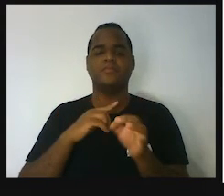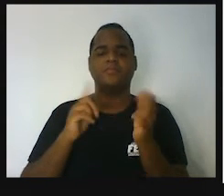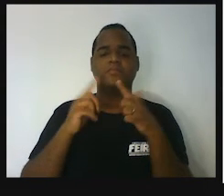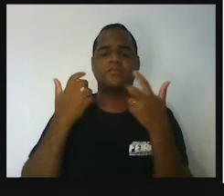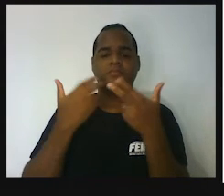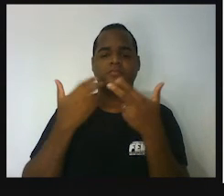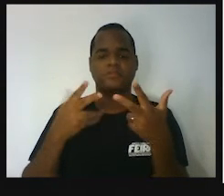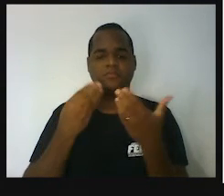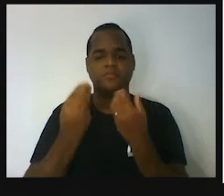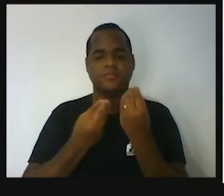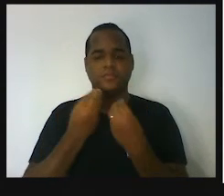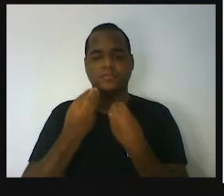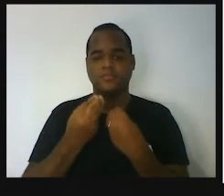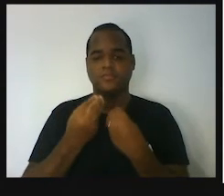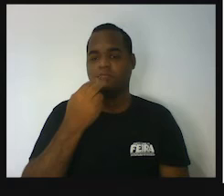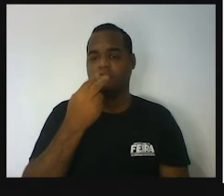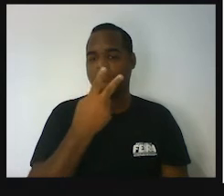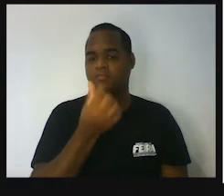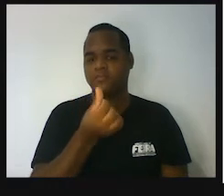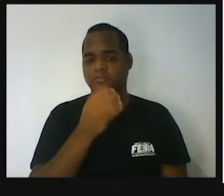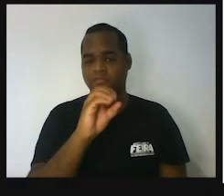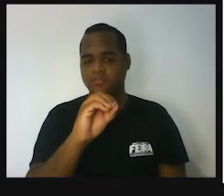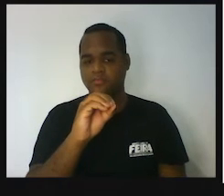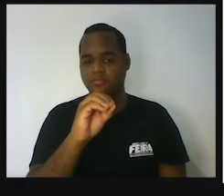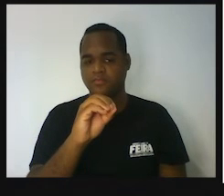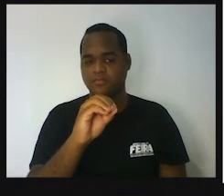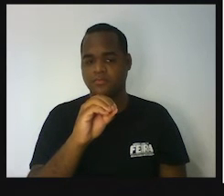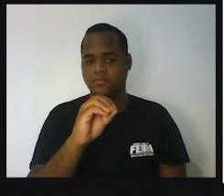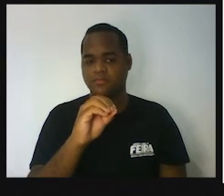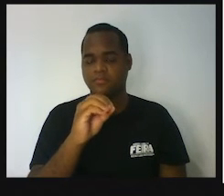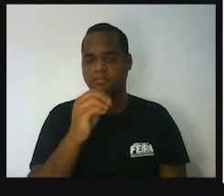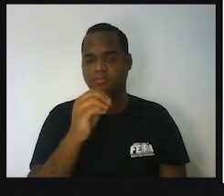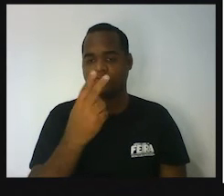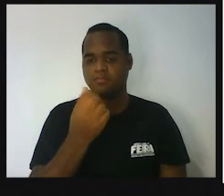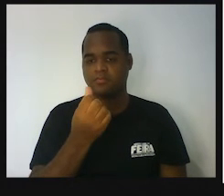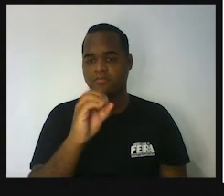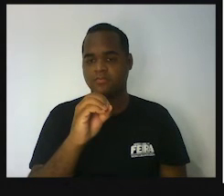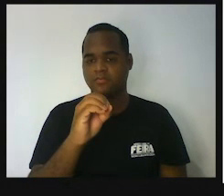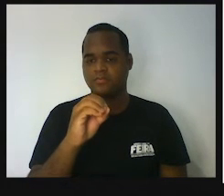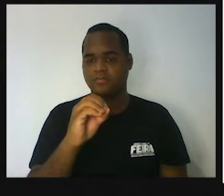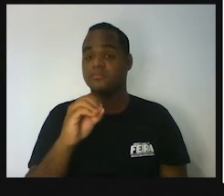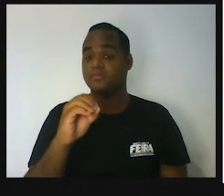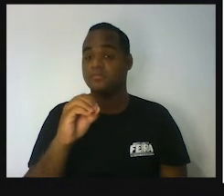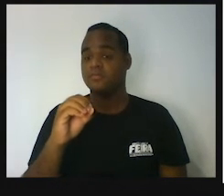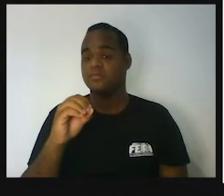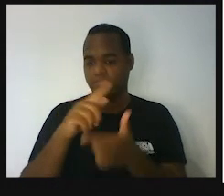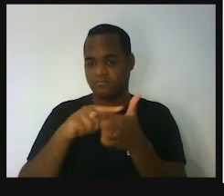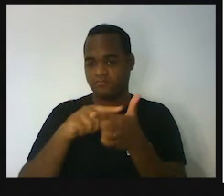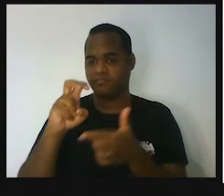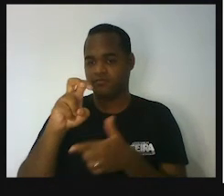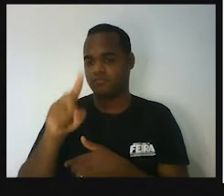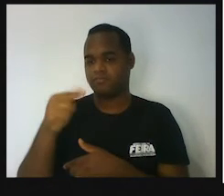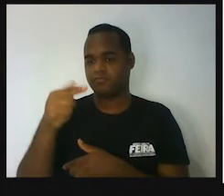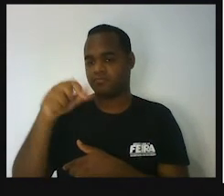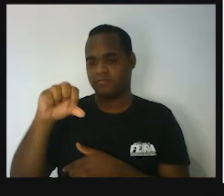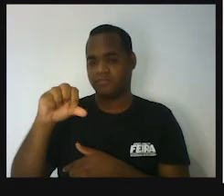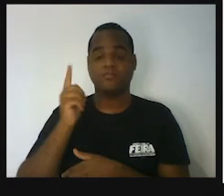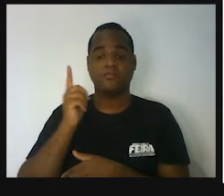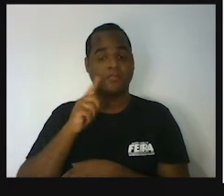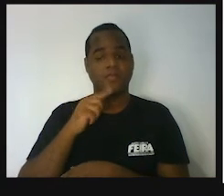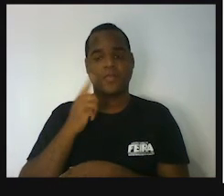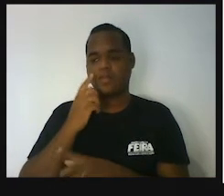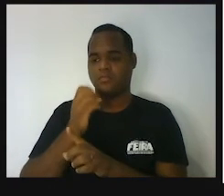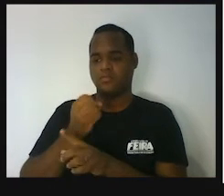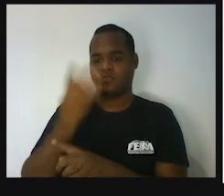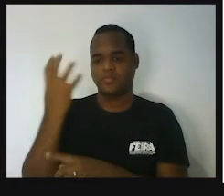só eu pegar R$260,55 e dividir por R$5,79 eu descubro a quantidade de litros. Certo.